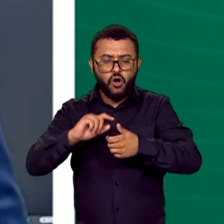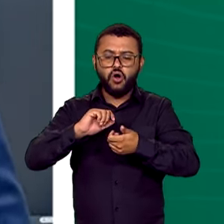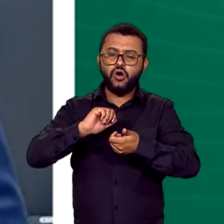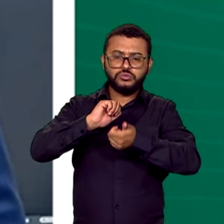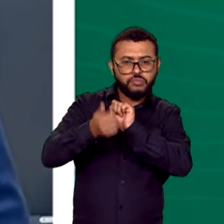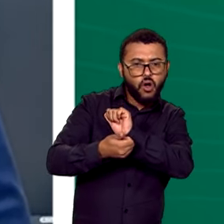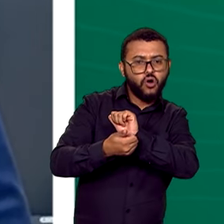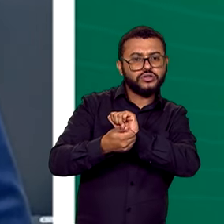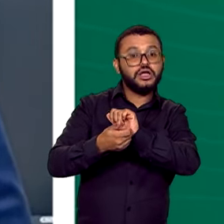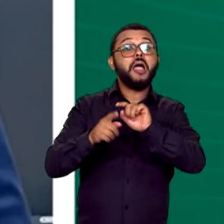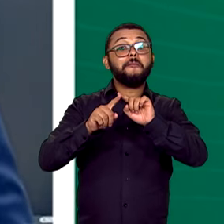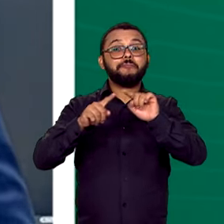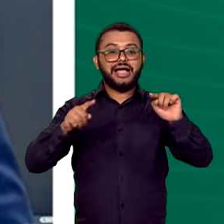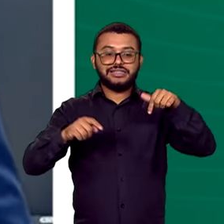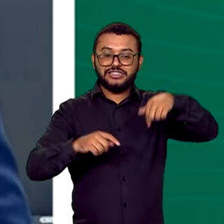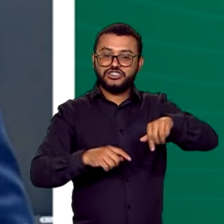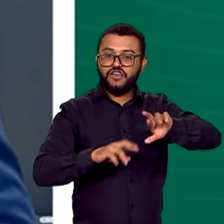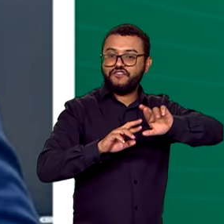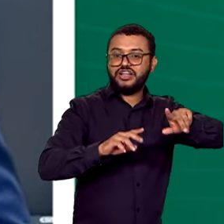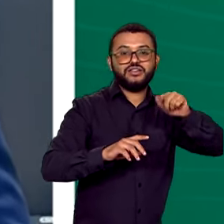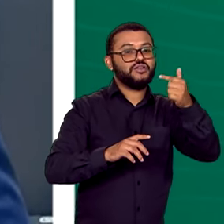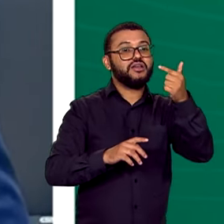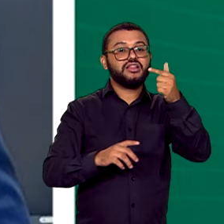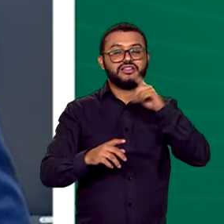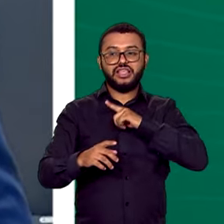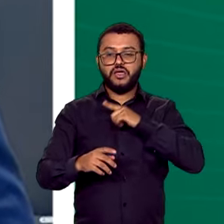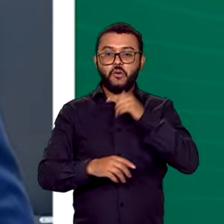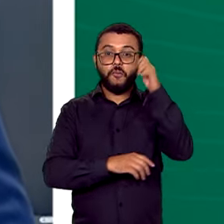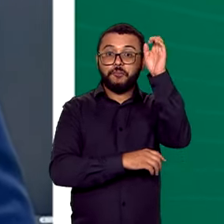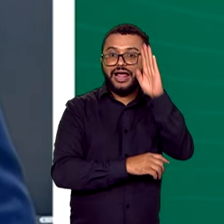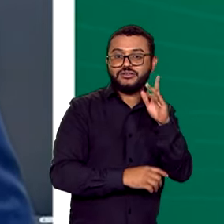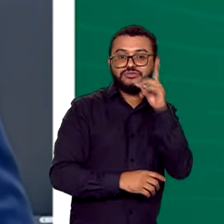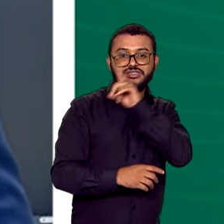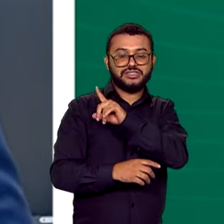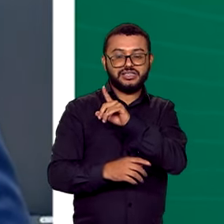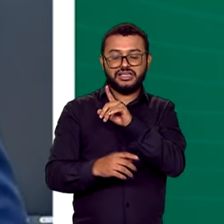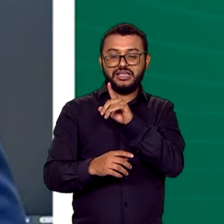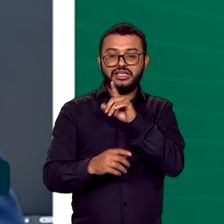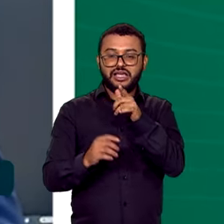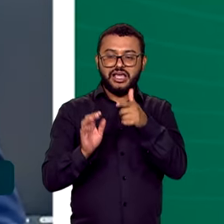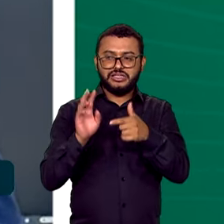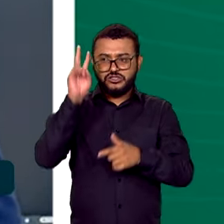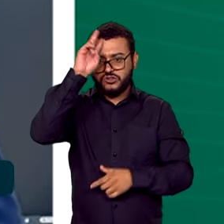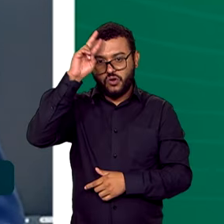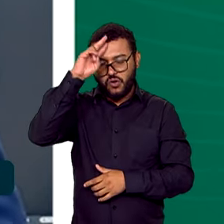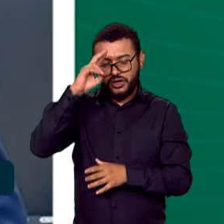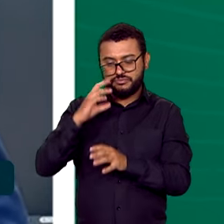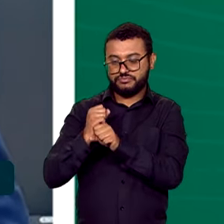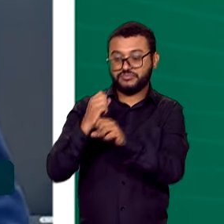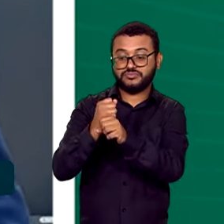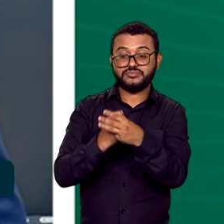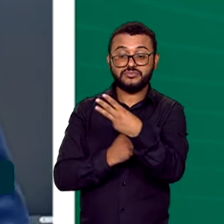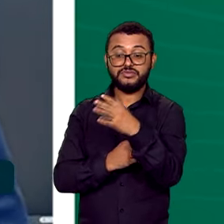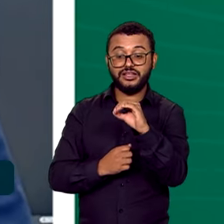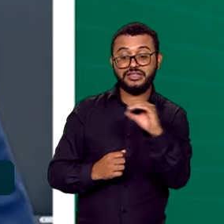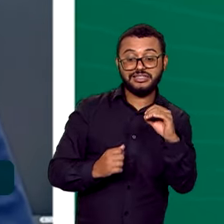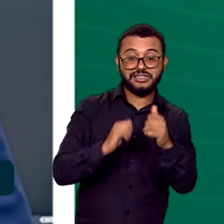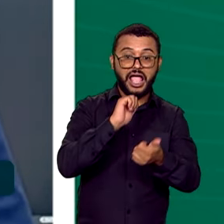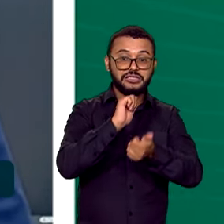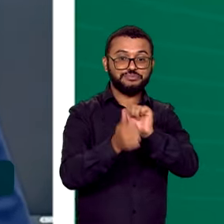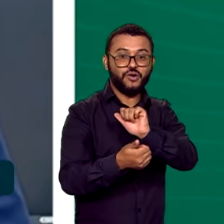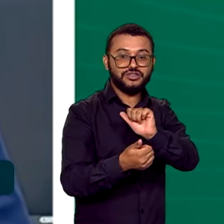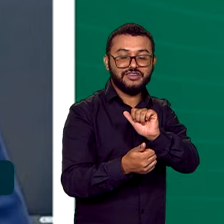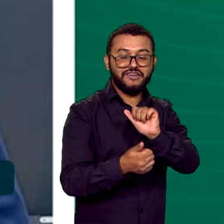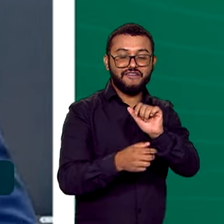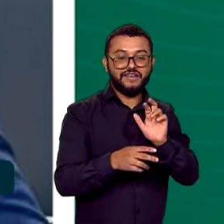vez, não será diferente. O Brasil vai somar a delegação e toda a sua história. São mais de 300 atletas que irão levar o nome